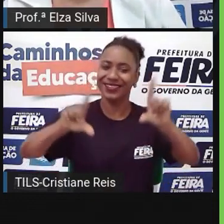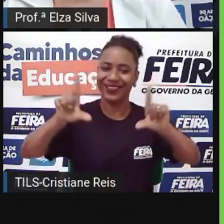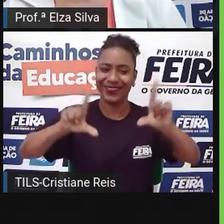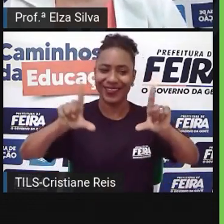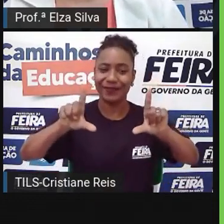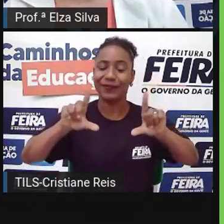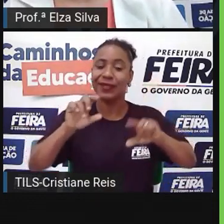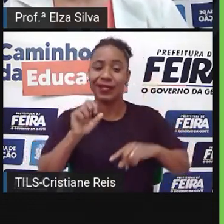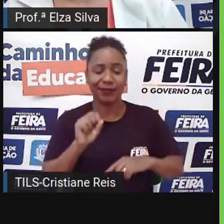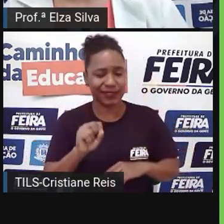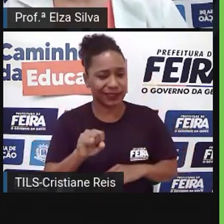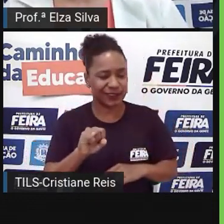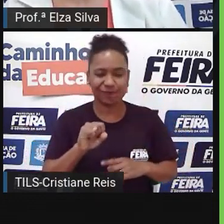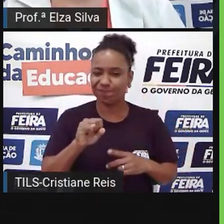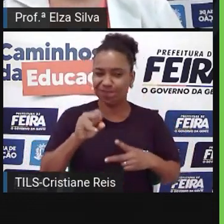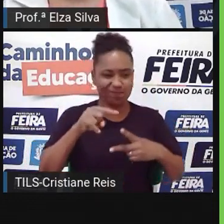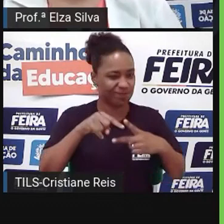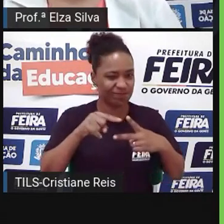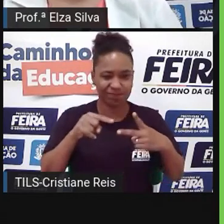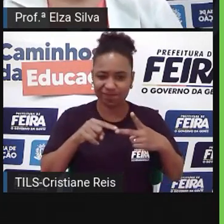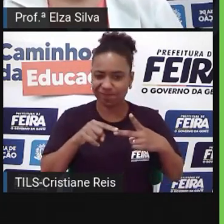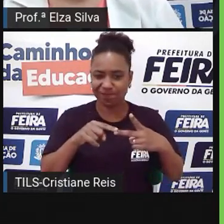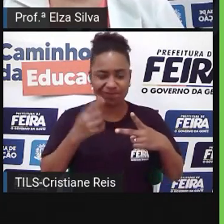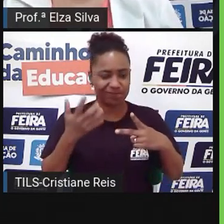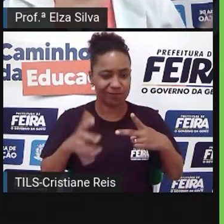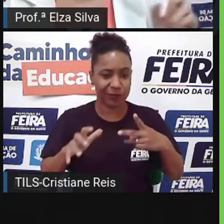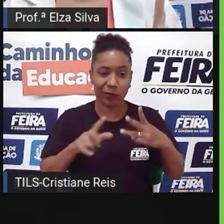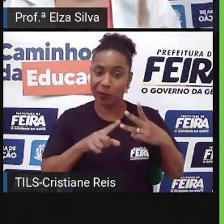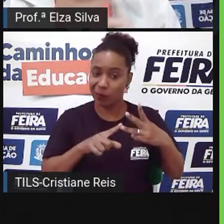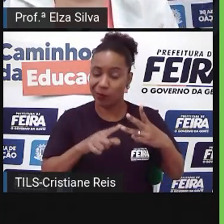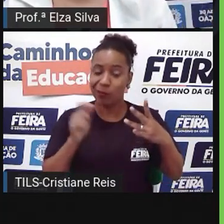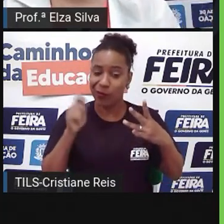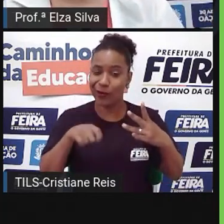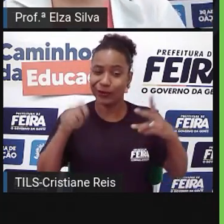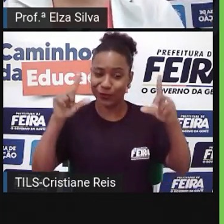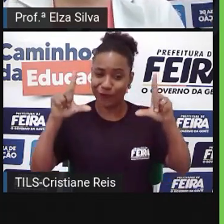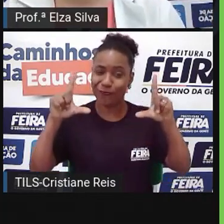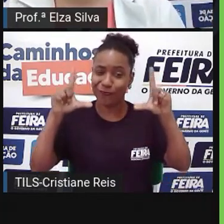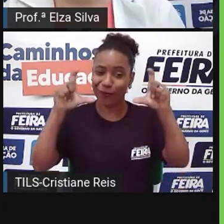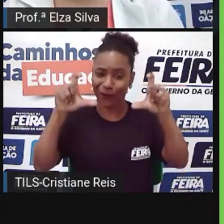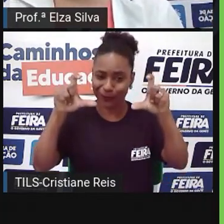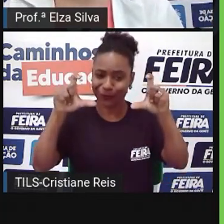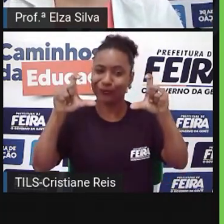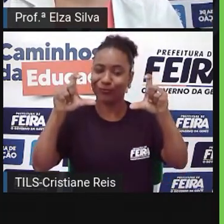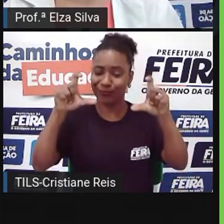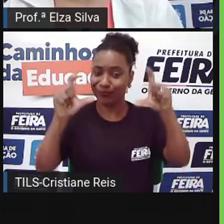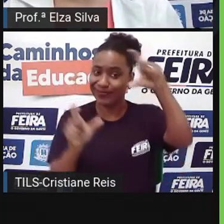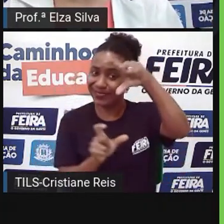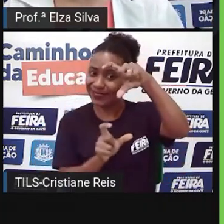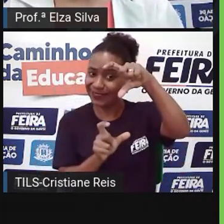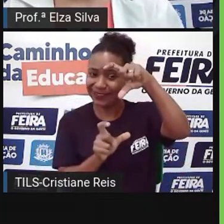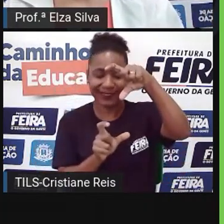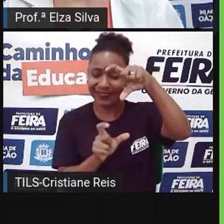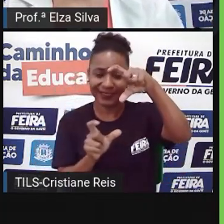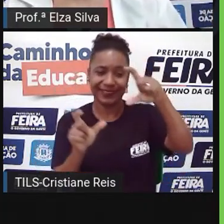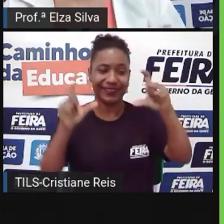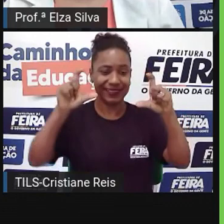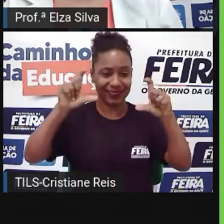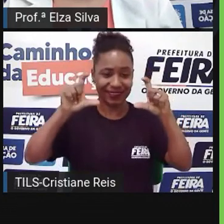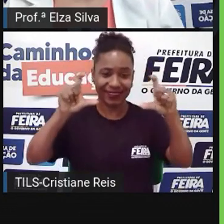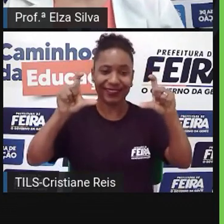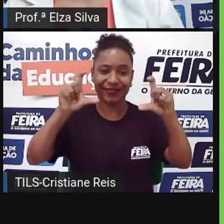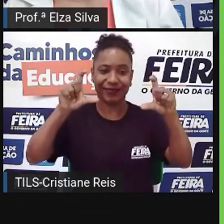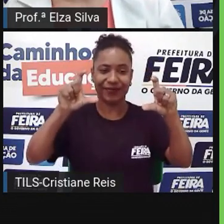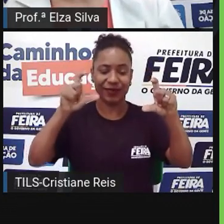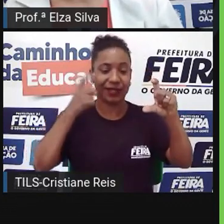Caso você prefira fazer uma foto Não se esqueça de colocar o seu celular na posição horizontal E ficar